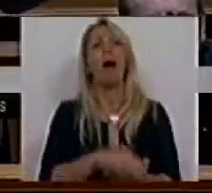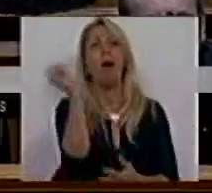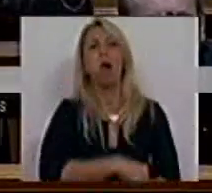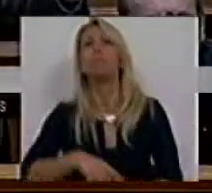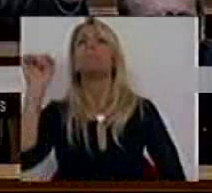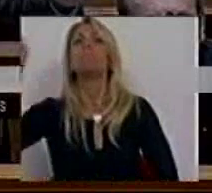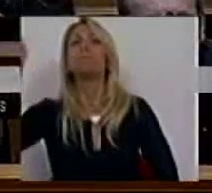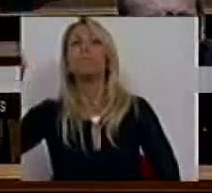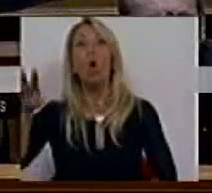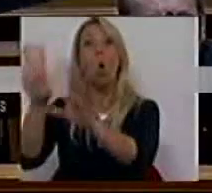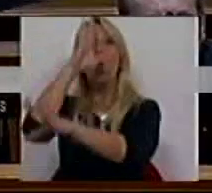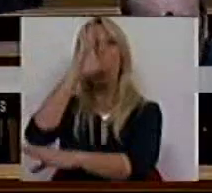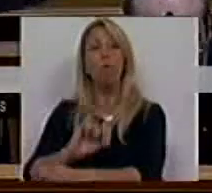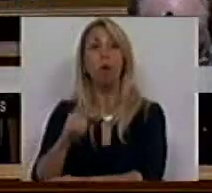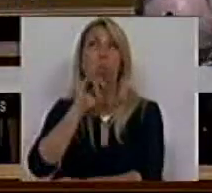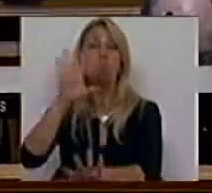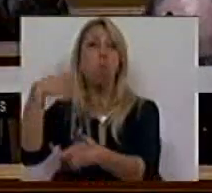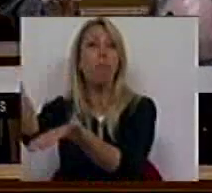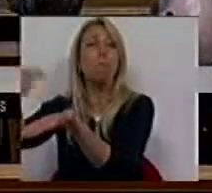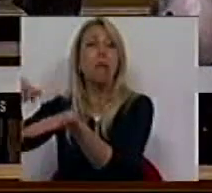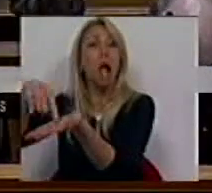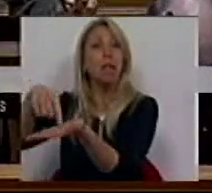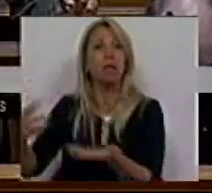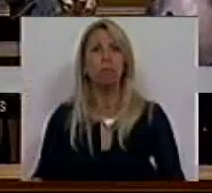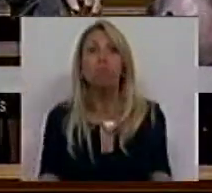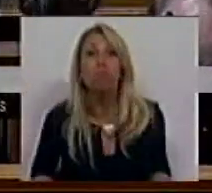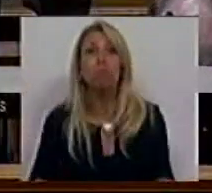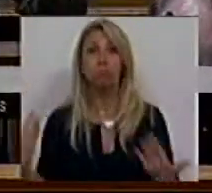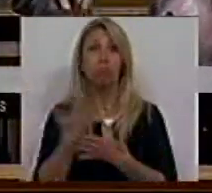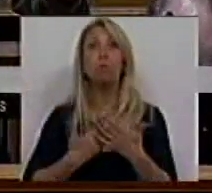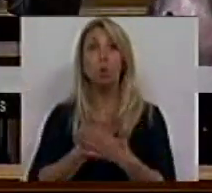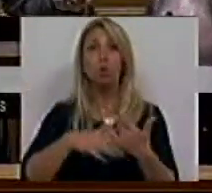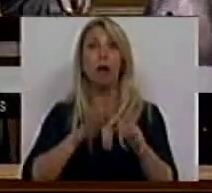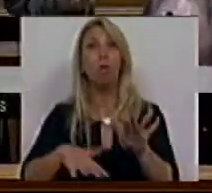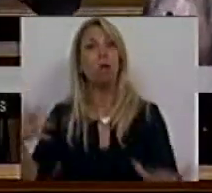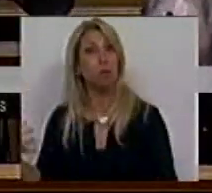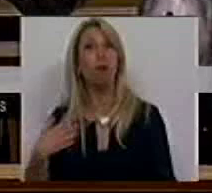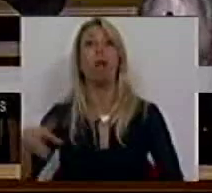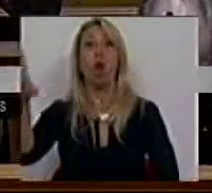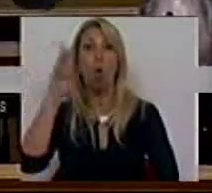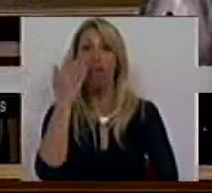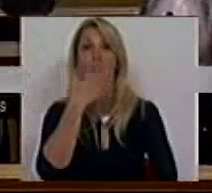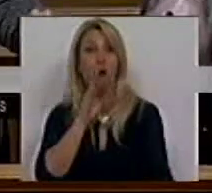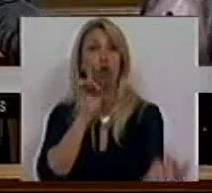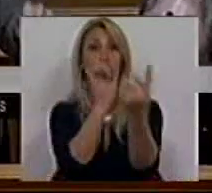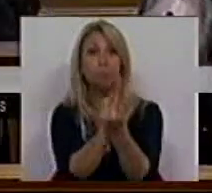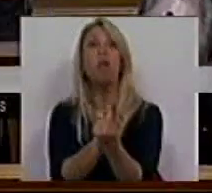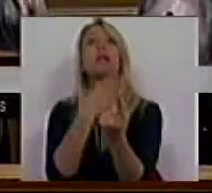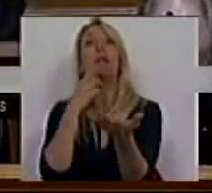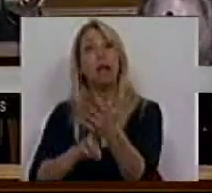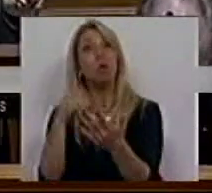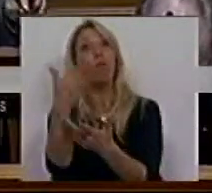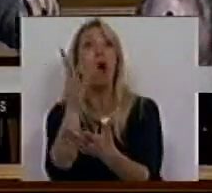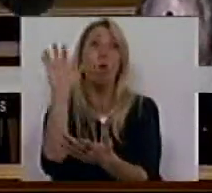Governo e pode dizer que têm algumas migalhas. É isso? Porque negociar com a Assembleia é ouvir estudantes e é dar-lhes razão quando eles têm.